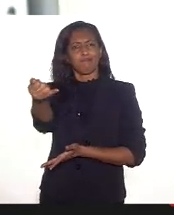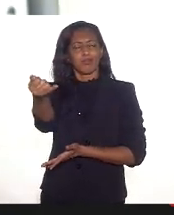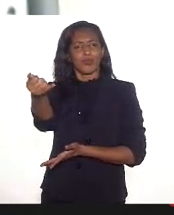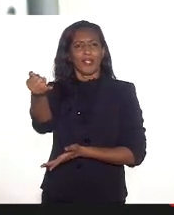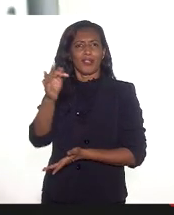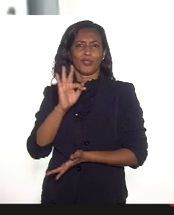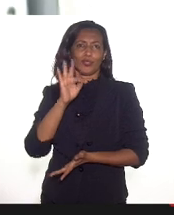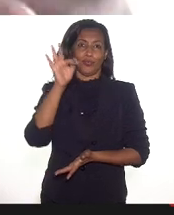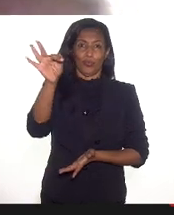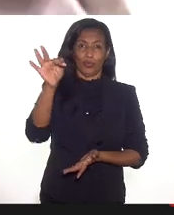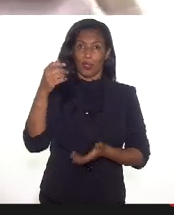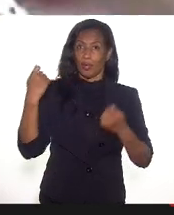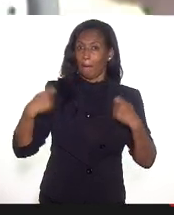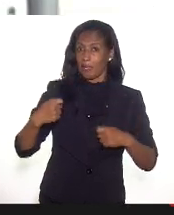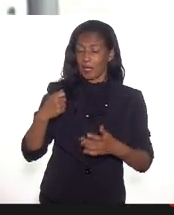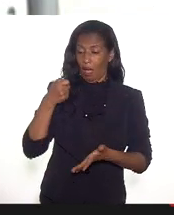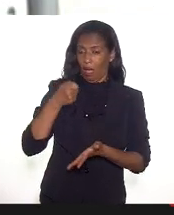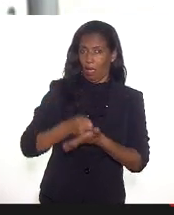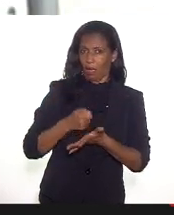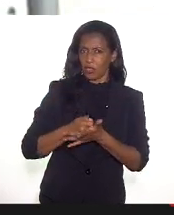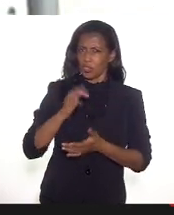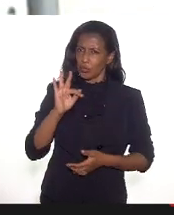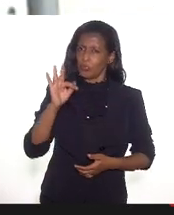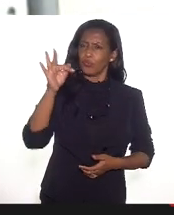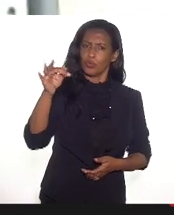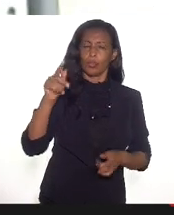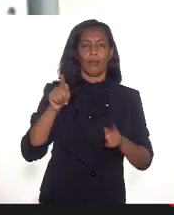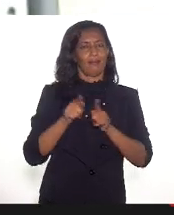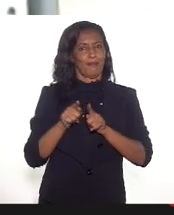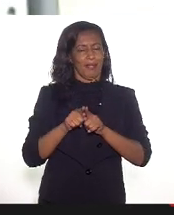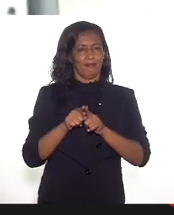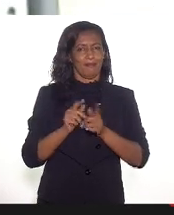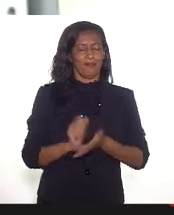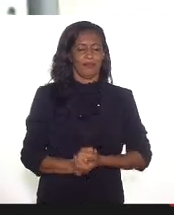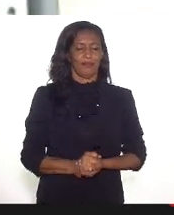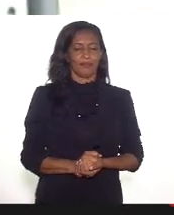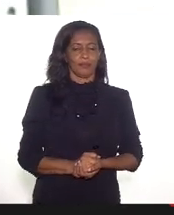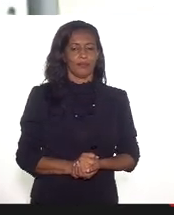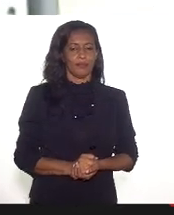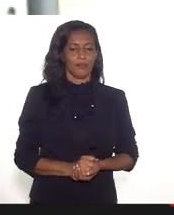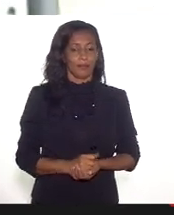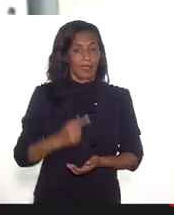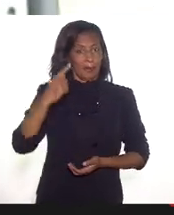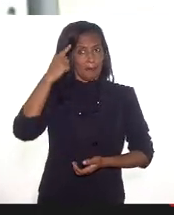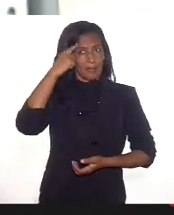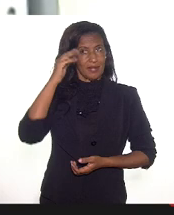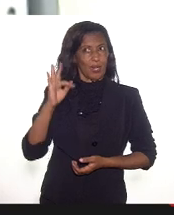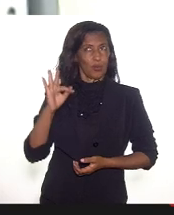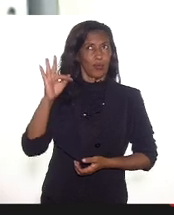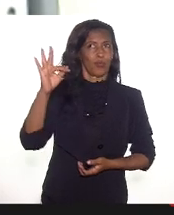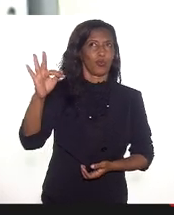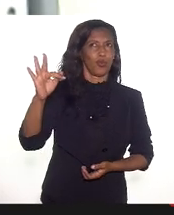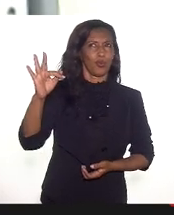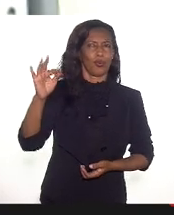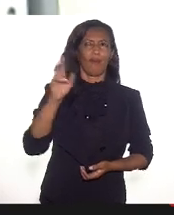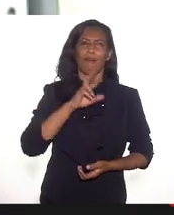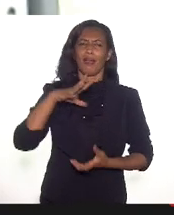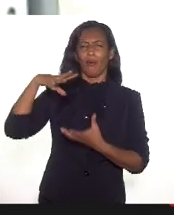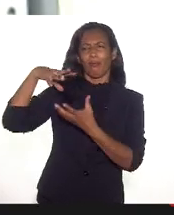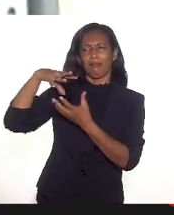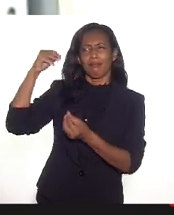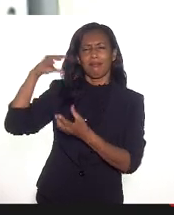futuro. Então, é preciso garantir futuro também. Então, esse é um ponto que eu diria, pensar um futuro, mas não de um modo abstrato,